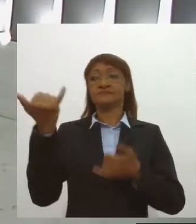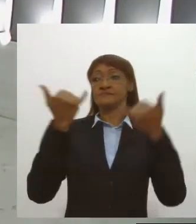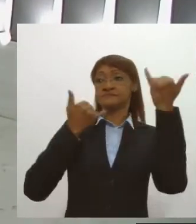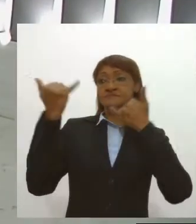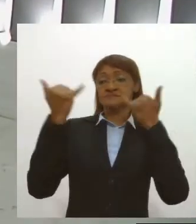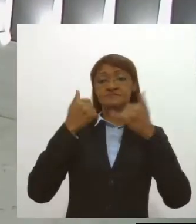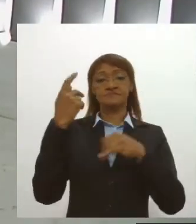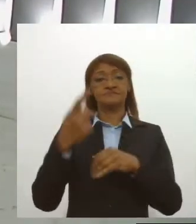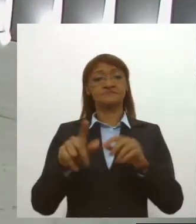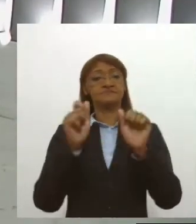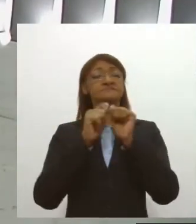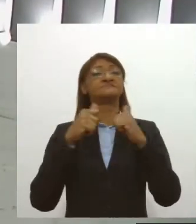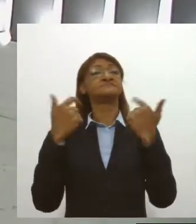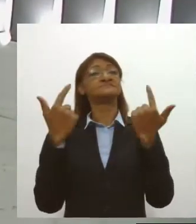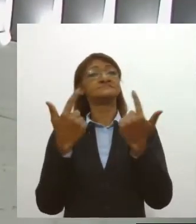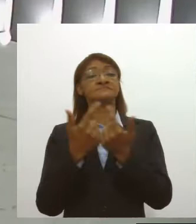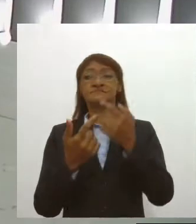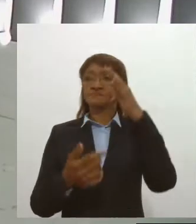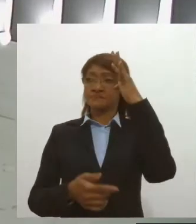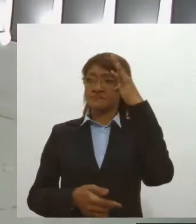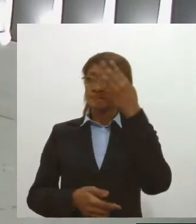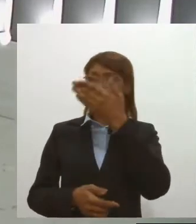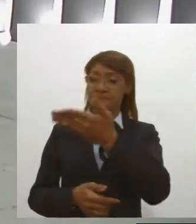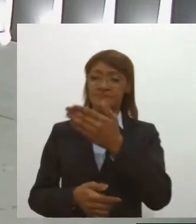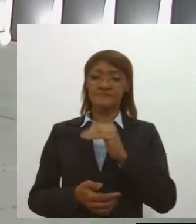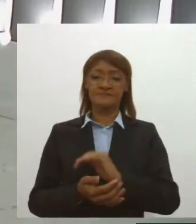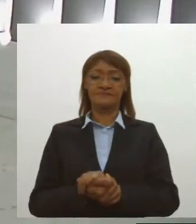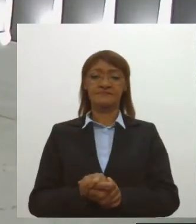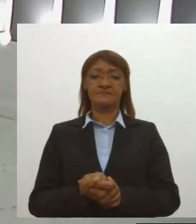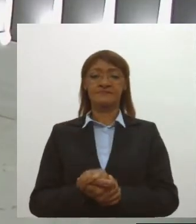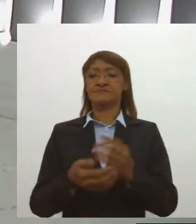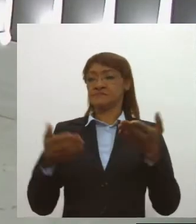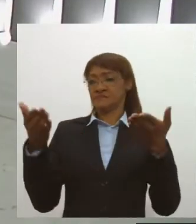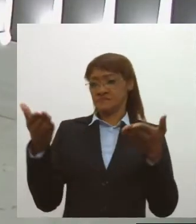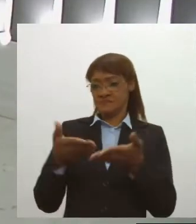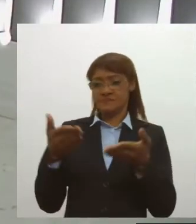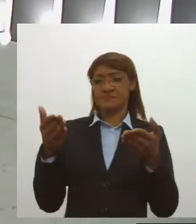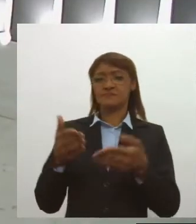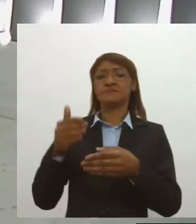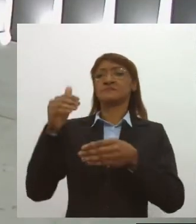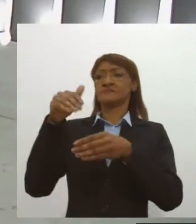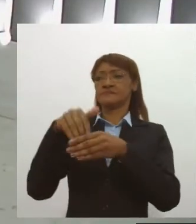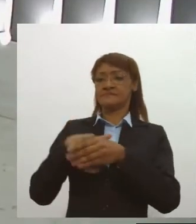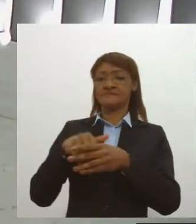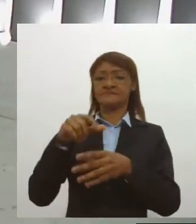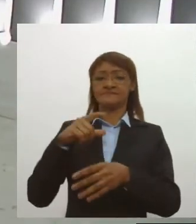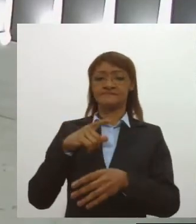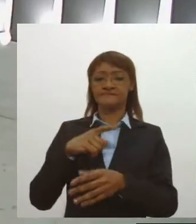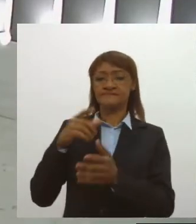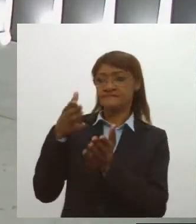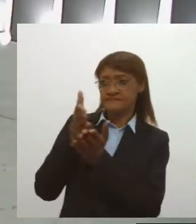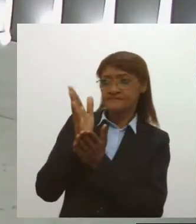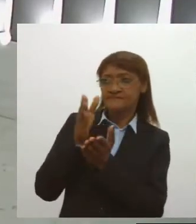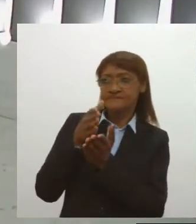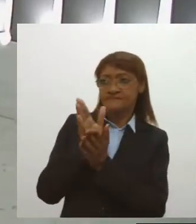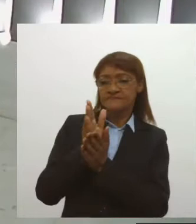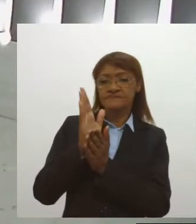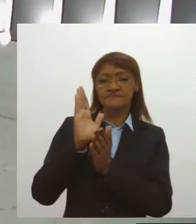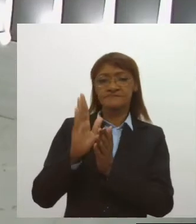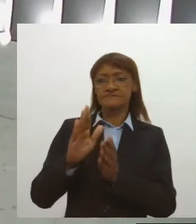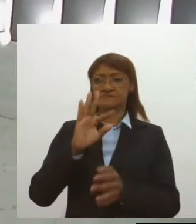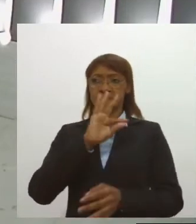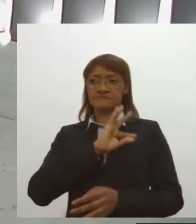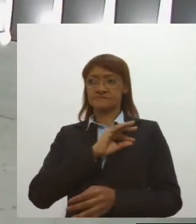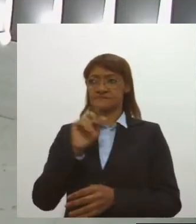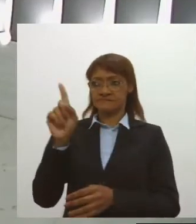Casa Legislativa nesta quarta-feira, e já soube que hoje teve votação e aprovação da PEC da Polícia, é isso